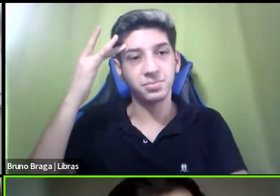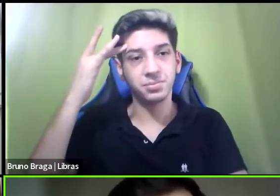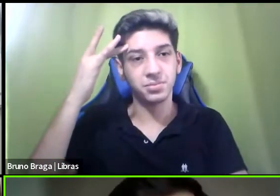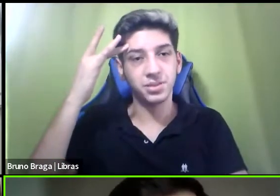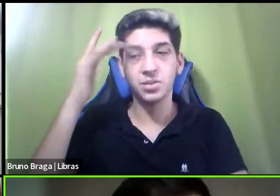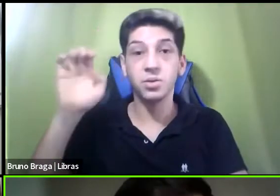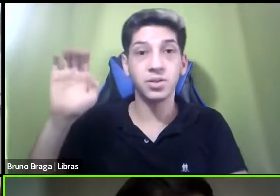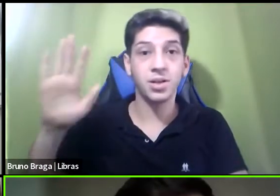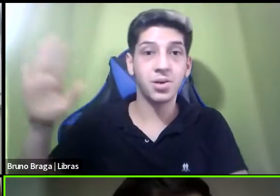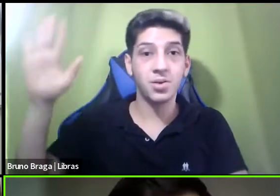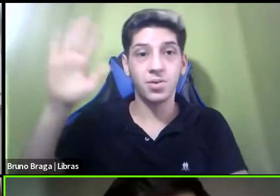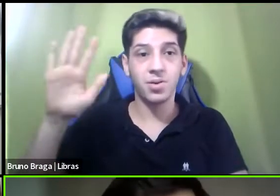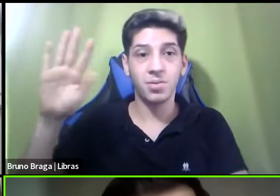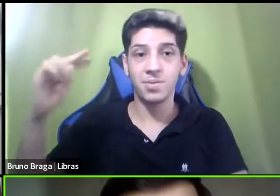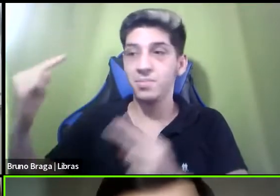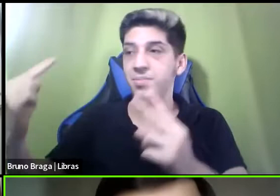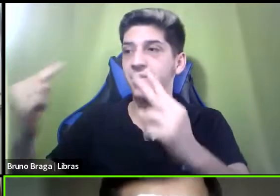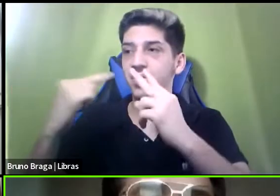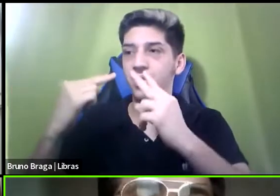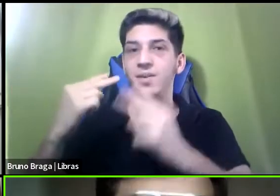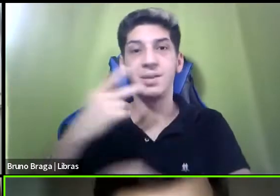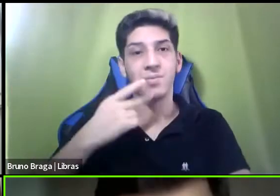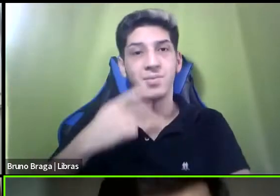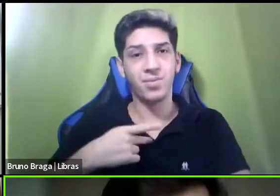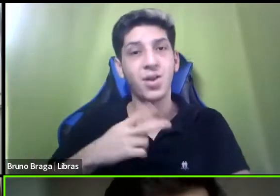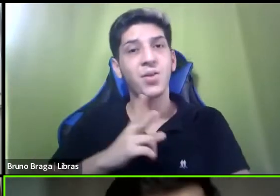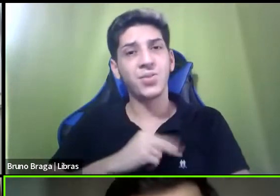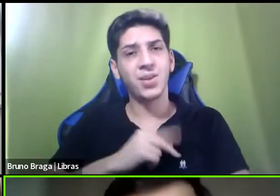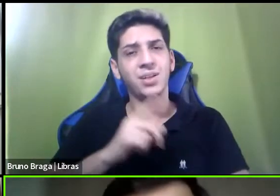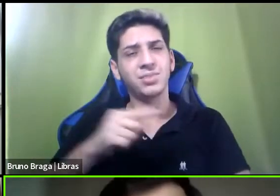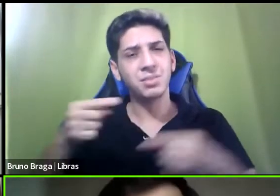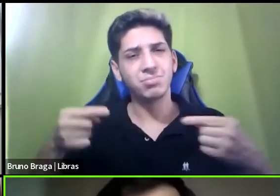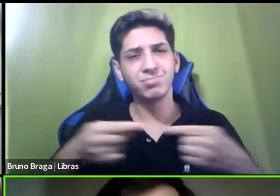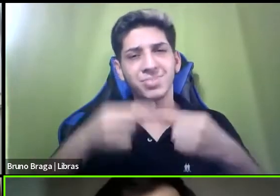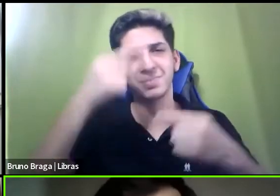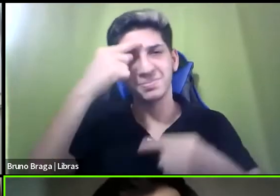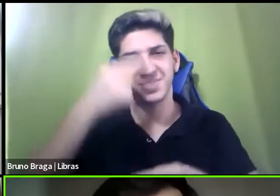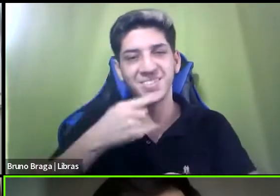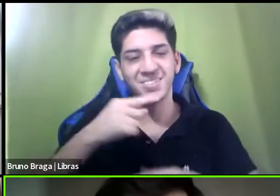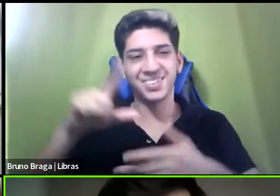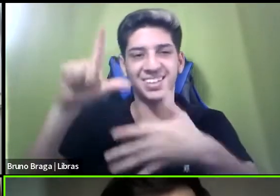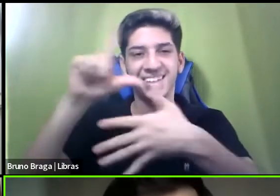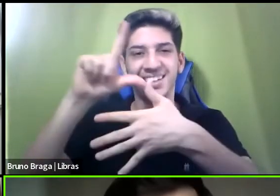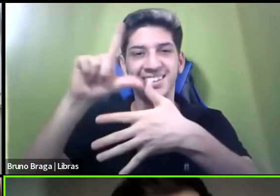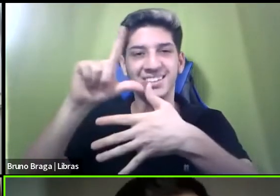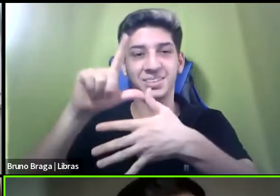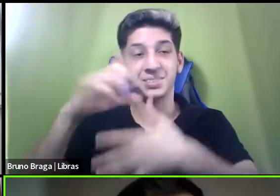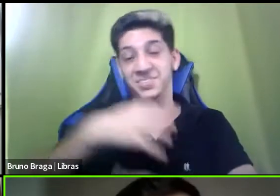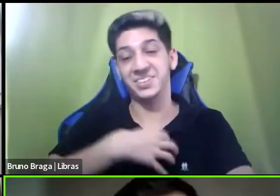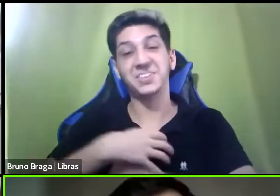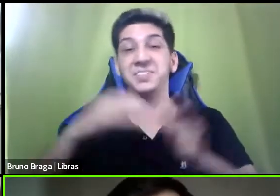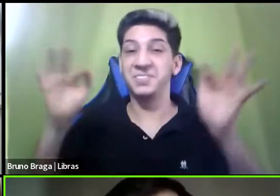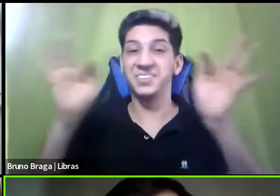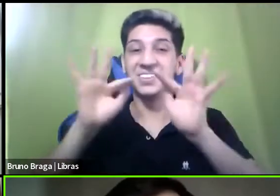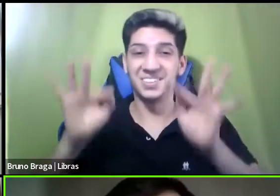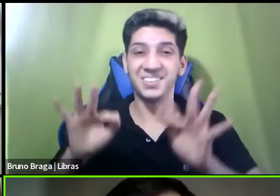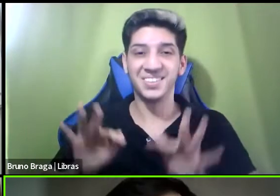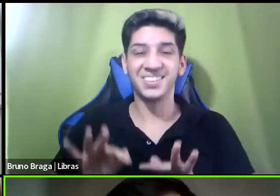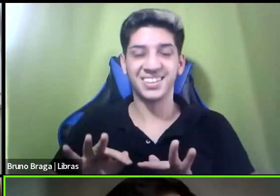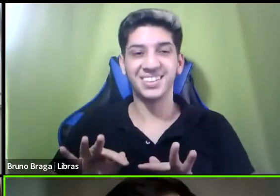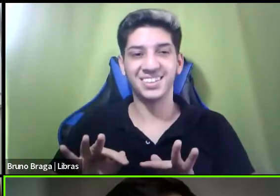europeu olhou para mim e falou você é um típico latino-americano e eu fiquei felicíssimo com essa